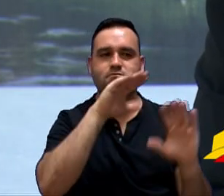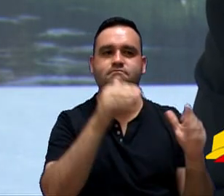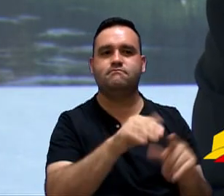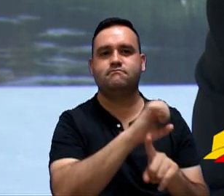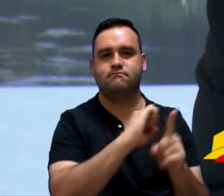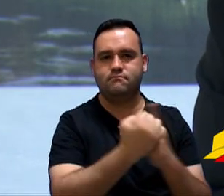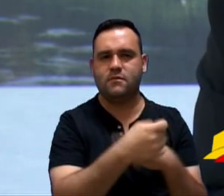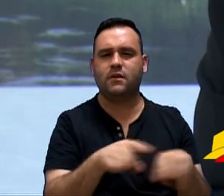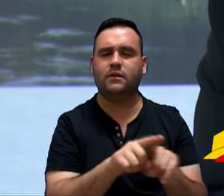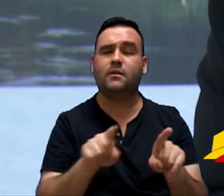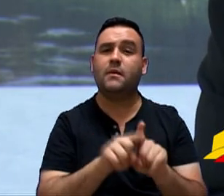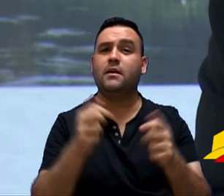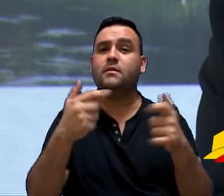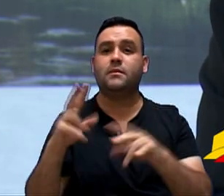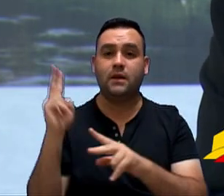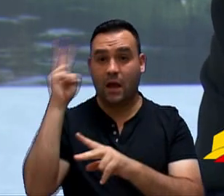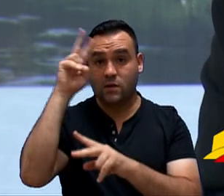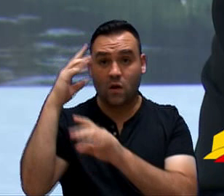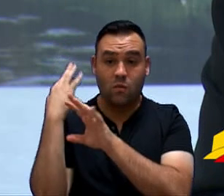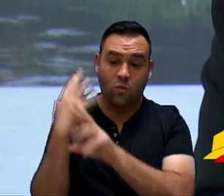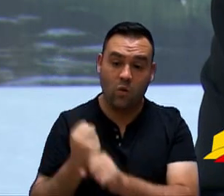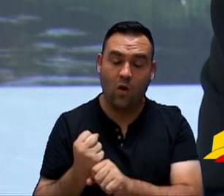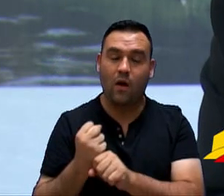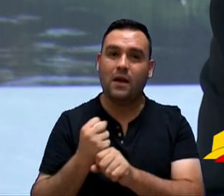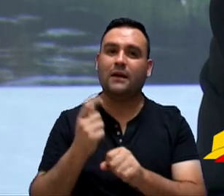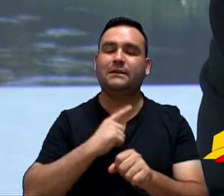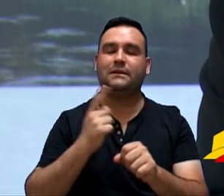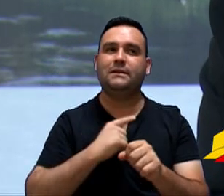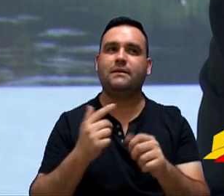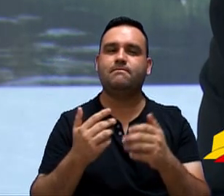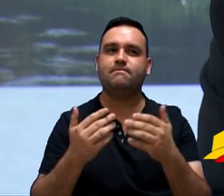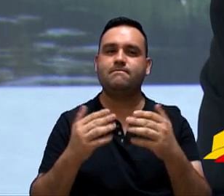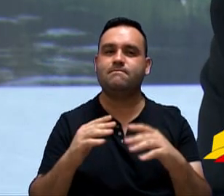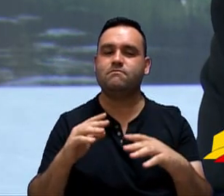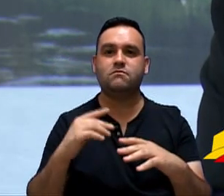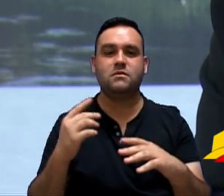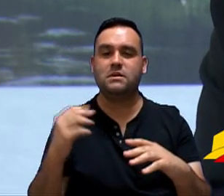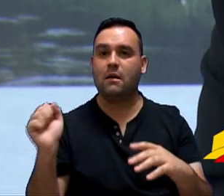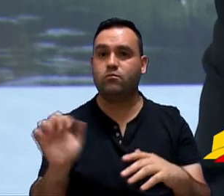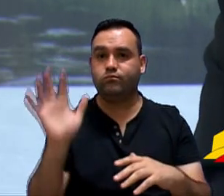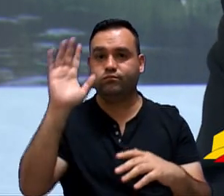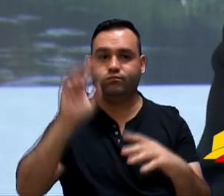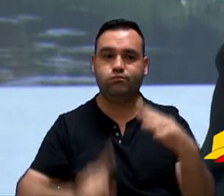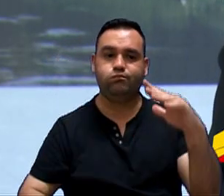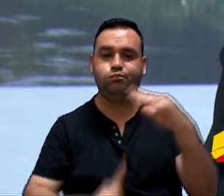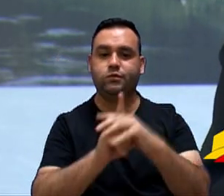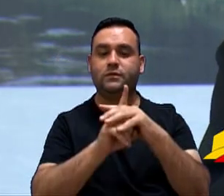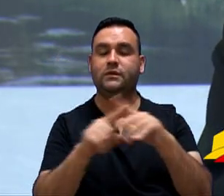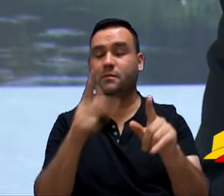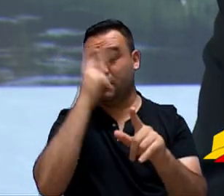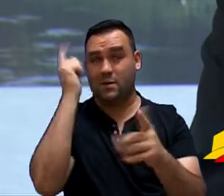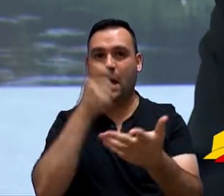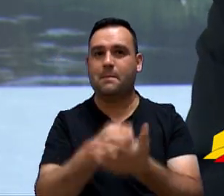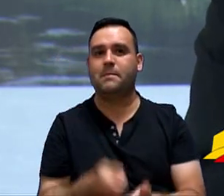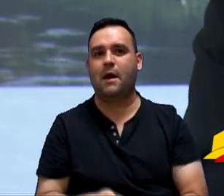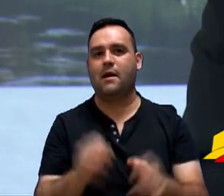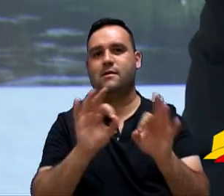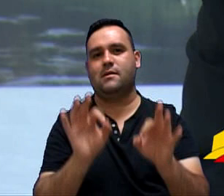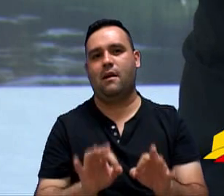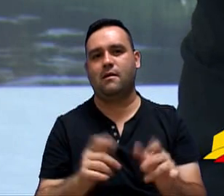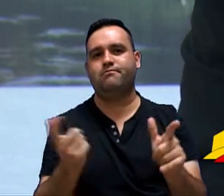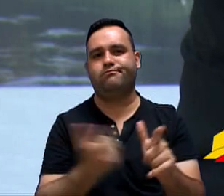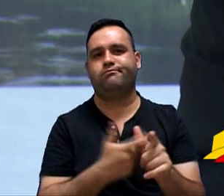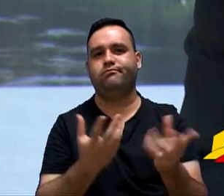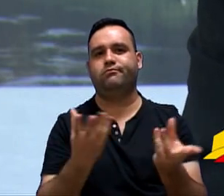e que apresenta o histórico de consumo excepcionalmente elevado e alta inadimplência. Bom,